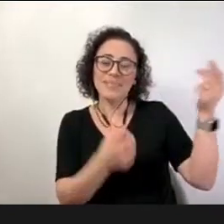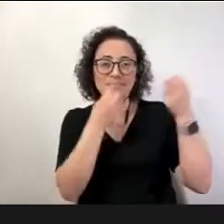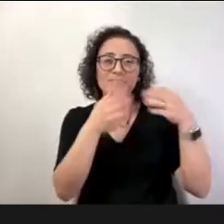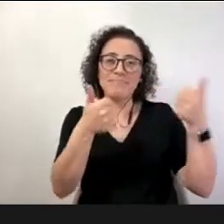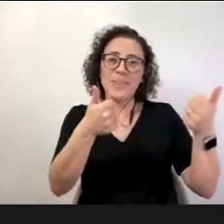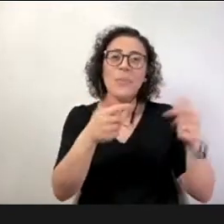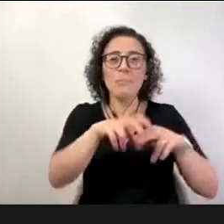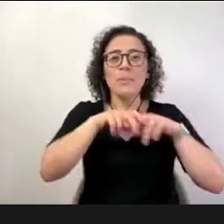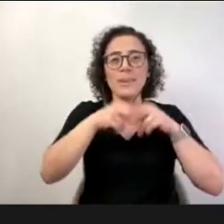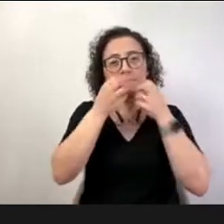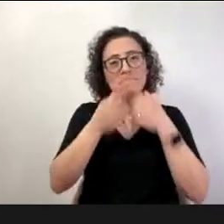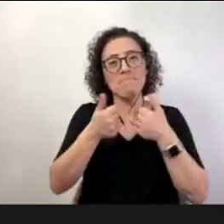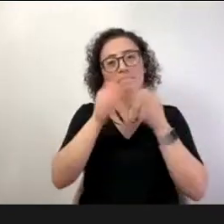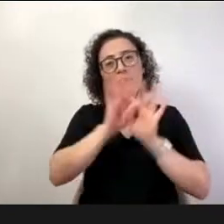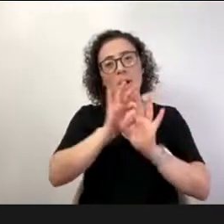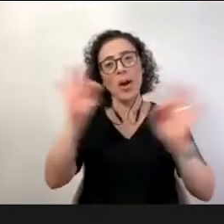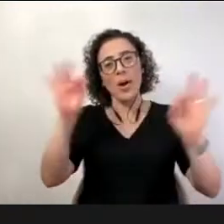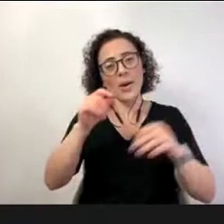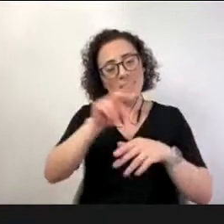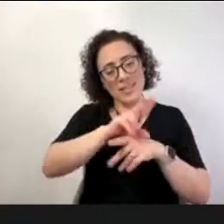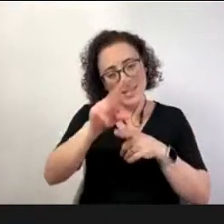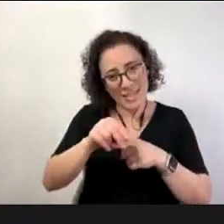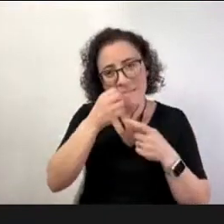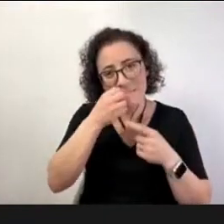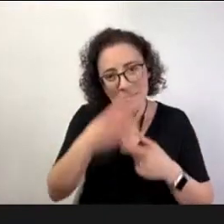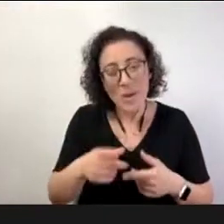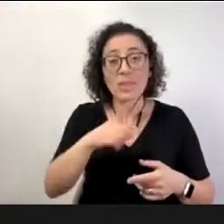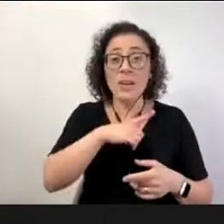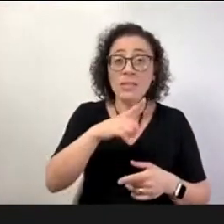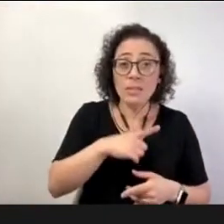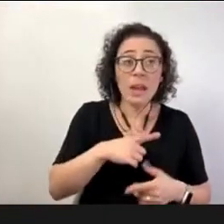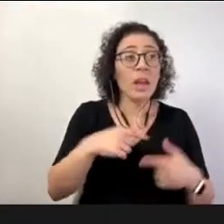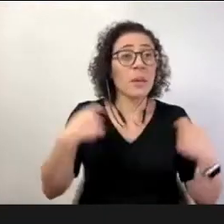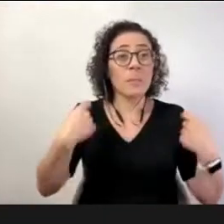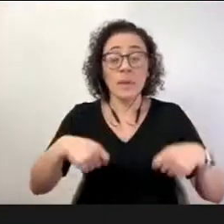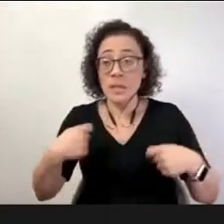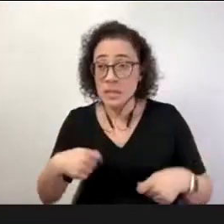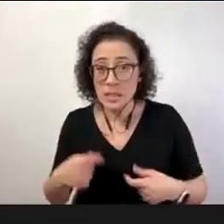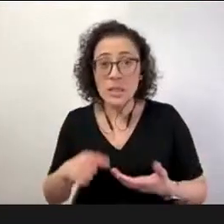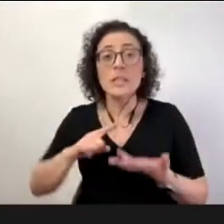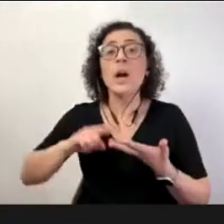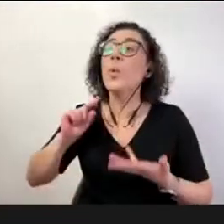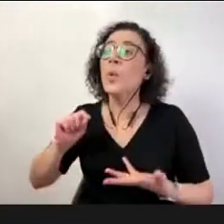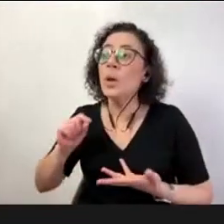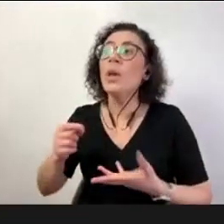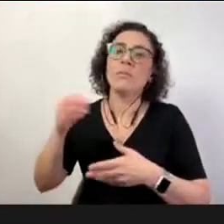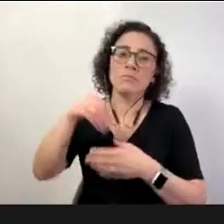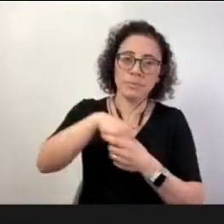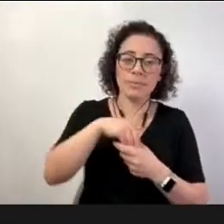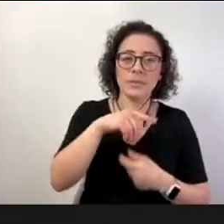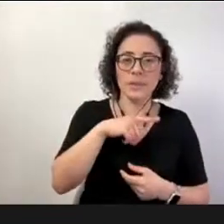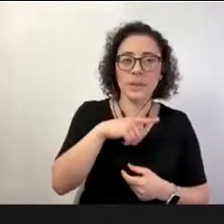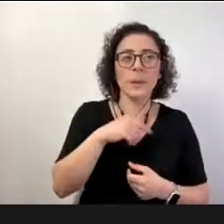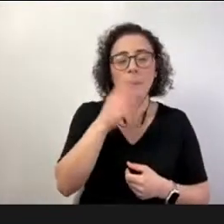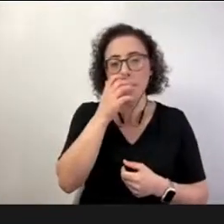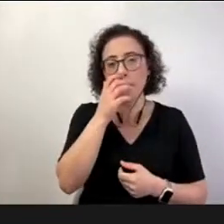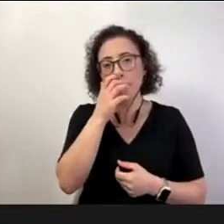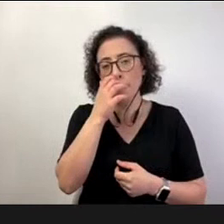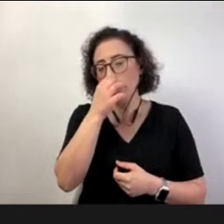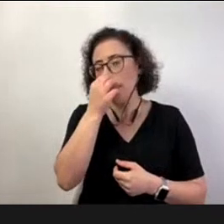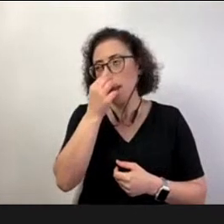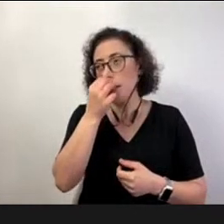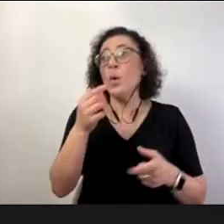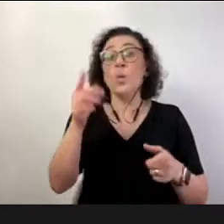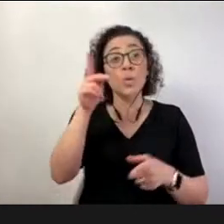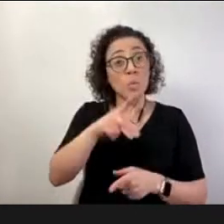docente continuada e que trabalha com a formação em serviço então eu não posso também deixar de colocar isso